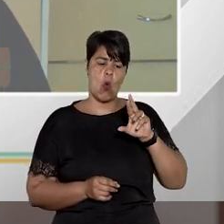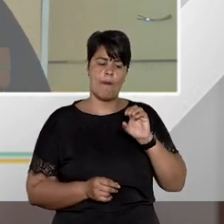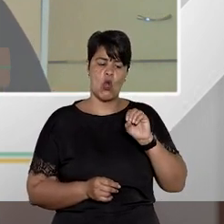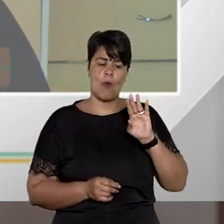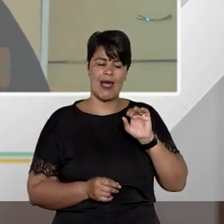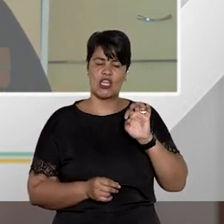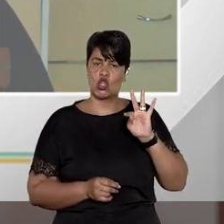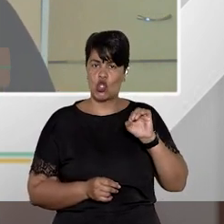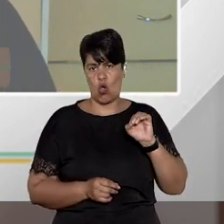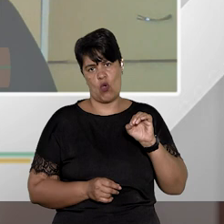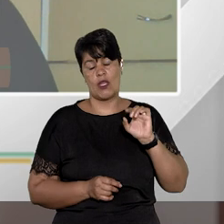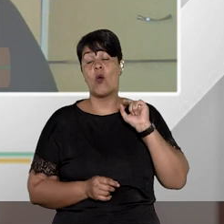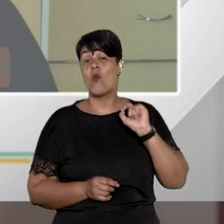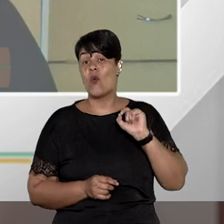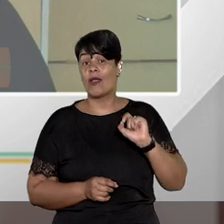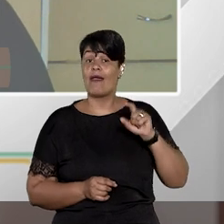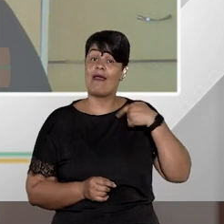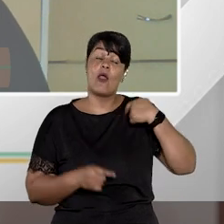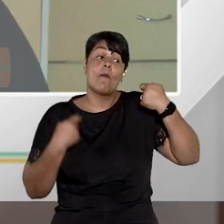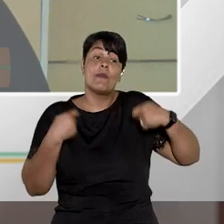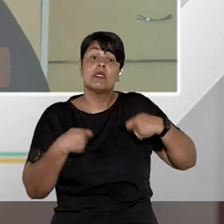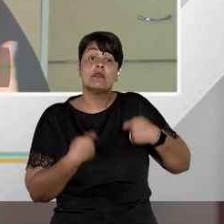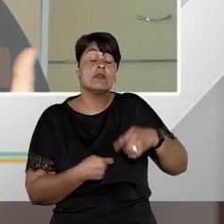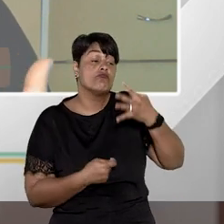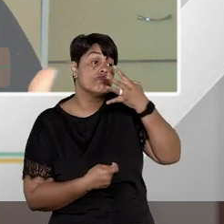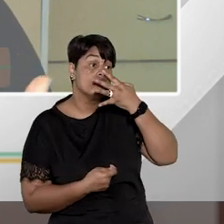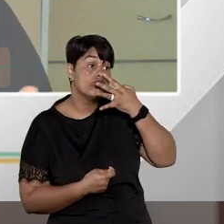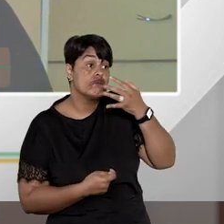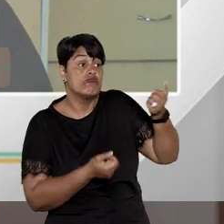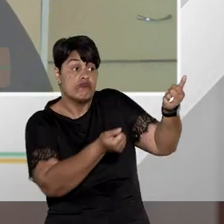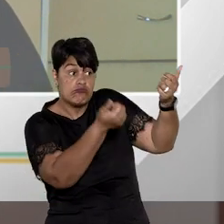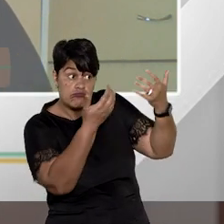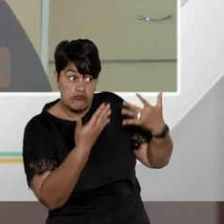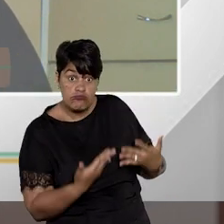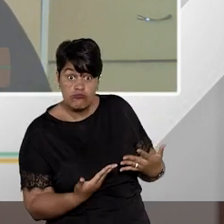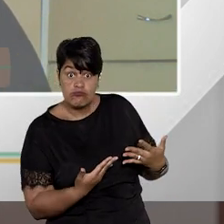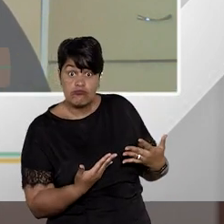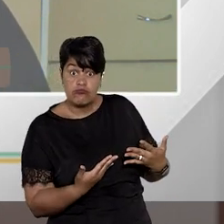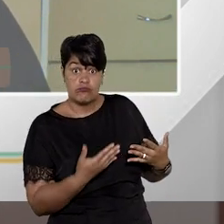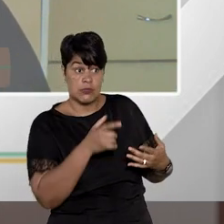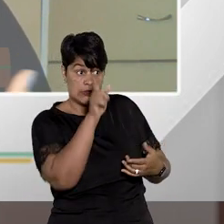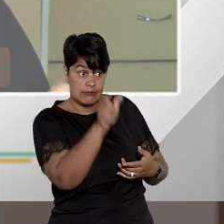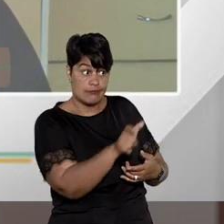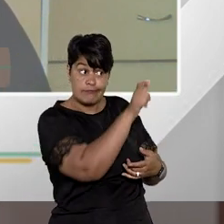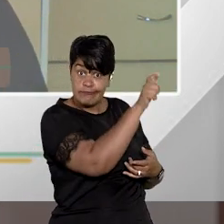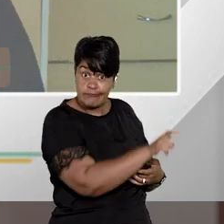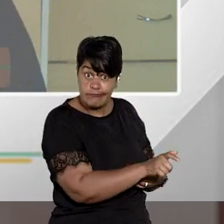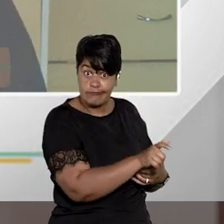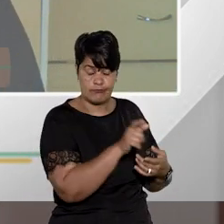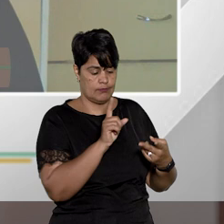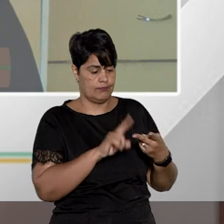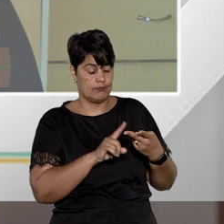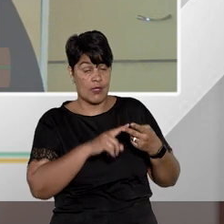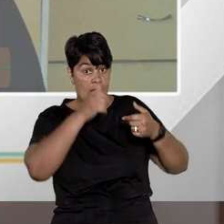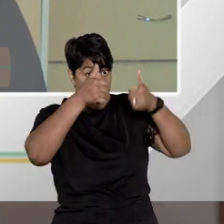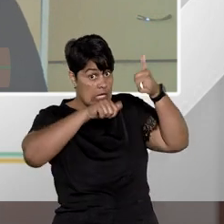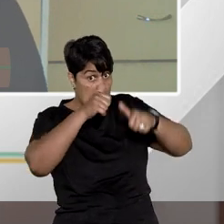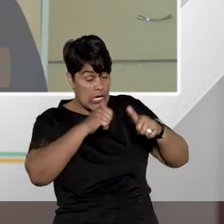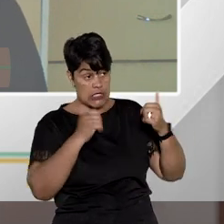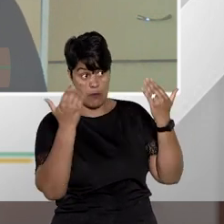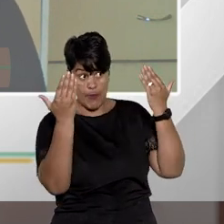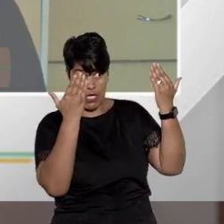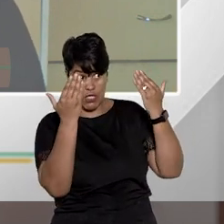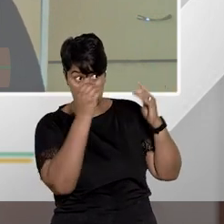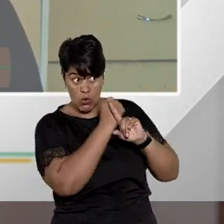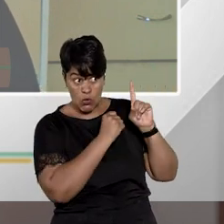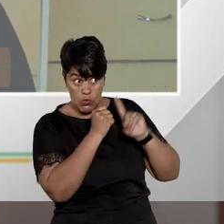envolvidos eu vou precisar eventualmente até pedir uma análise psicossocial daquelas pessoas para saber como que estão